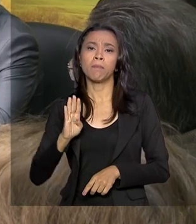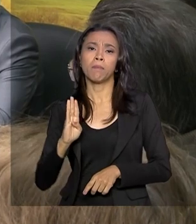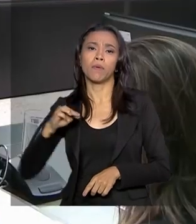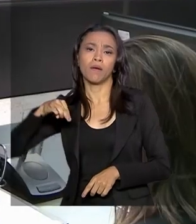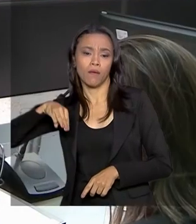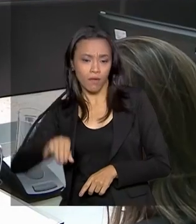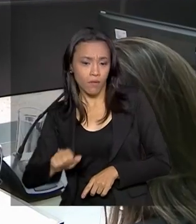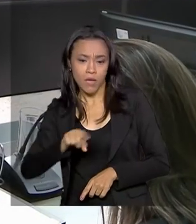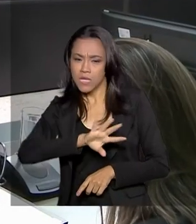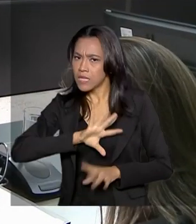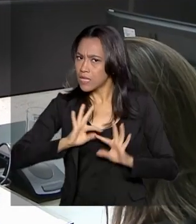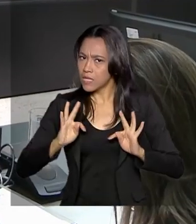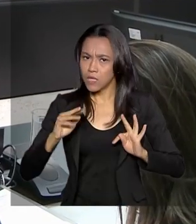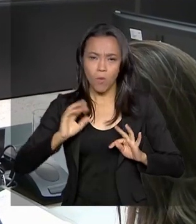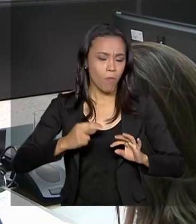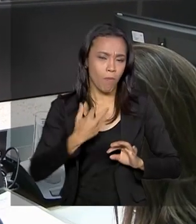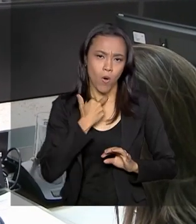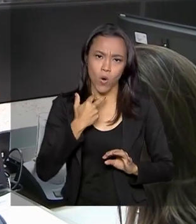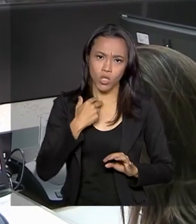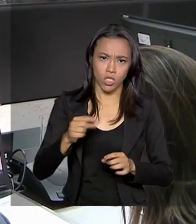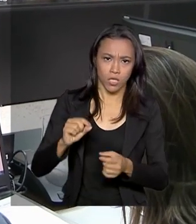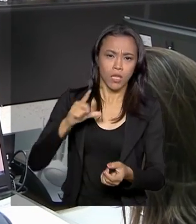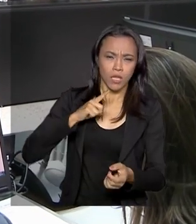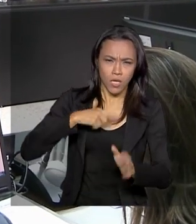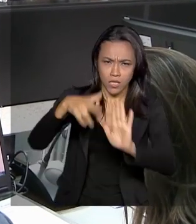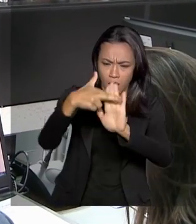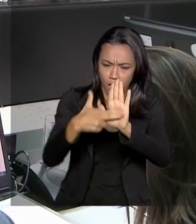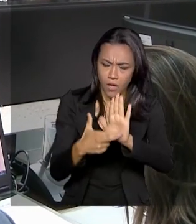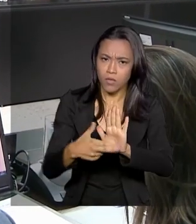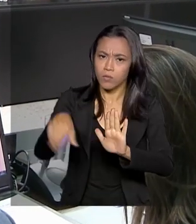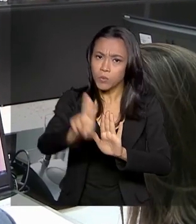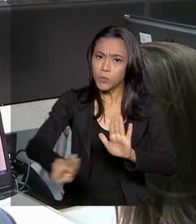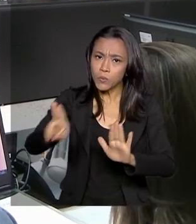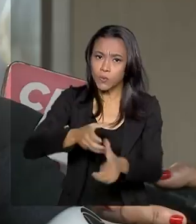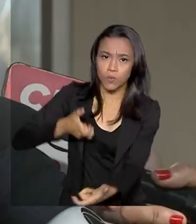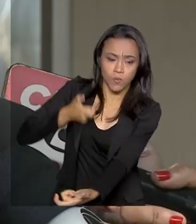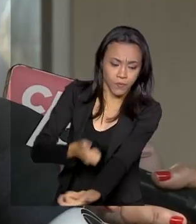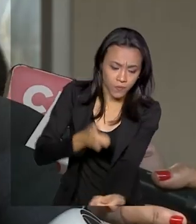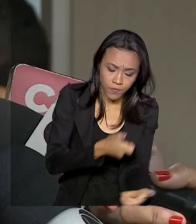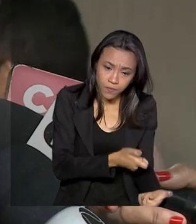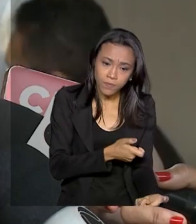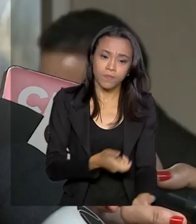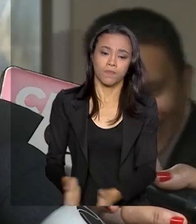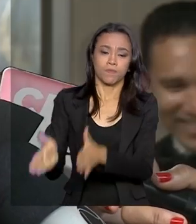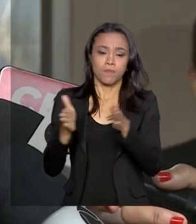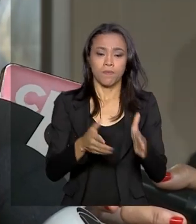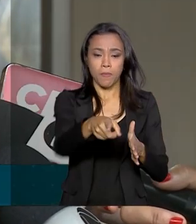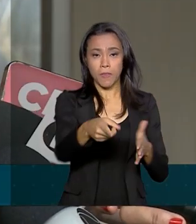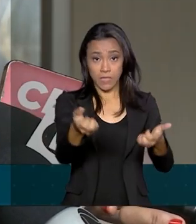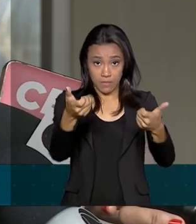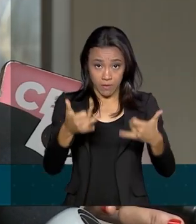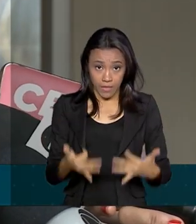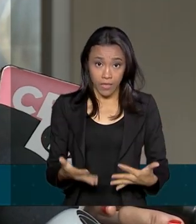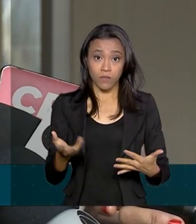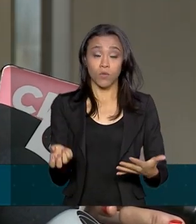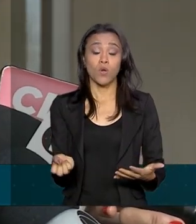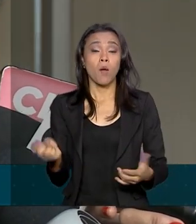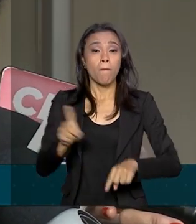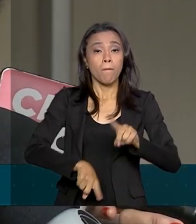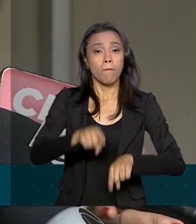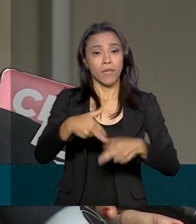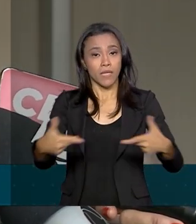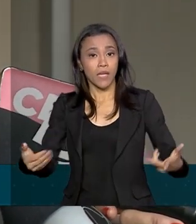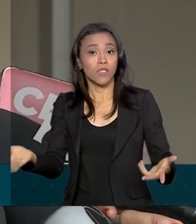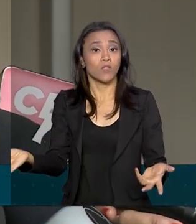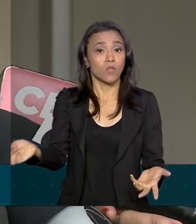registrado com toxicidade maior do que os existentes no mercado. Eu dou velocidade, coloco produtos novos, coloco produtos